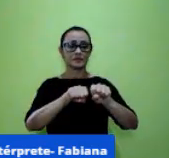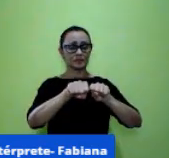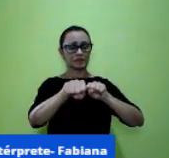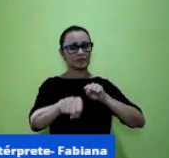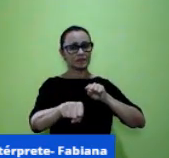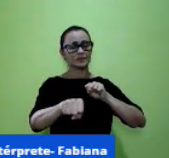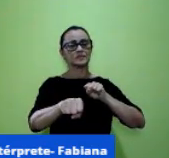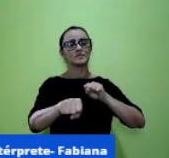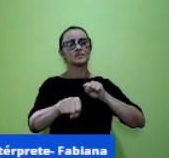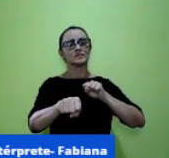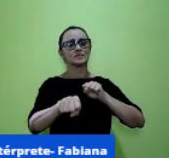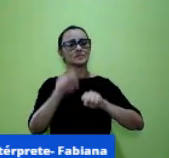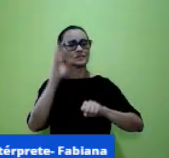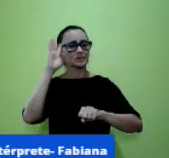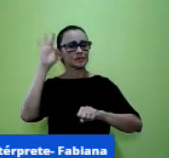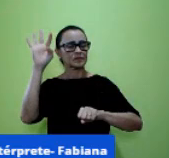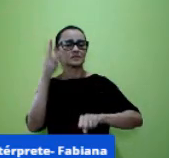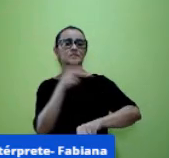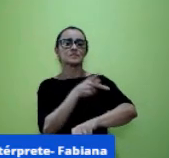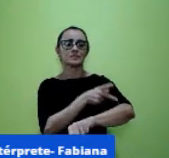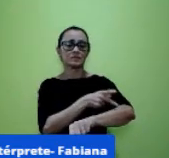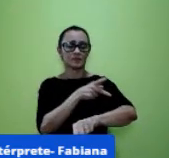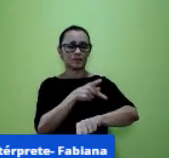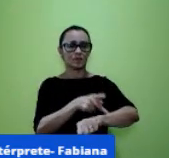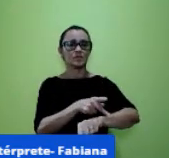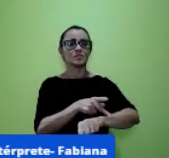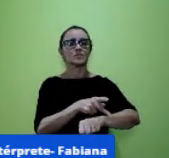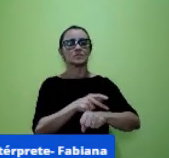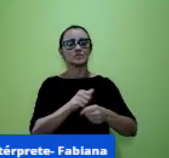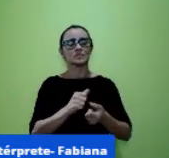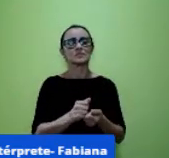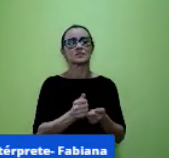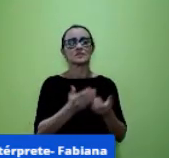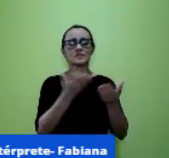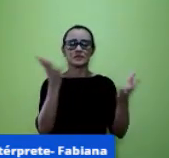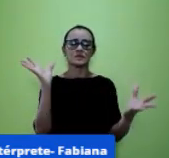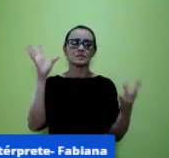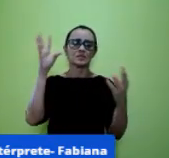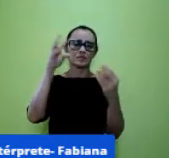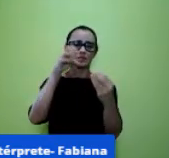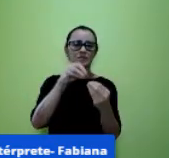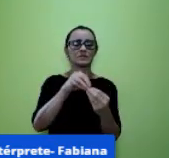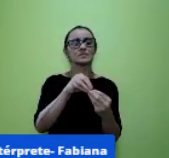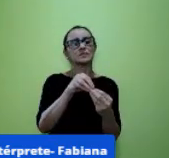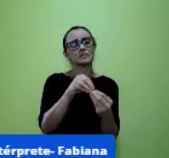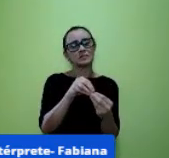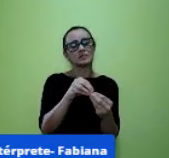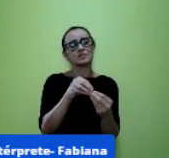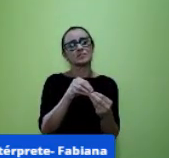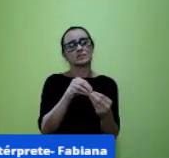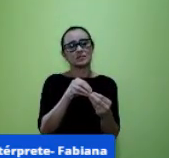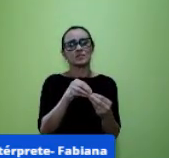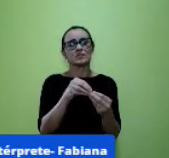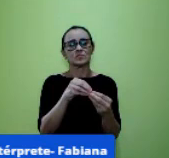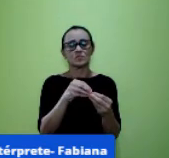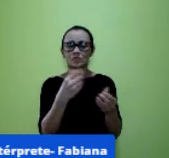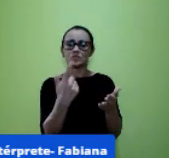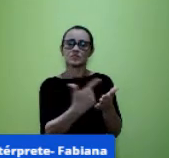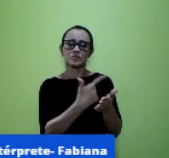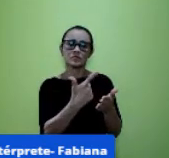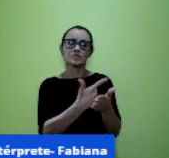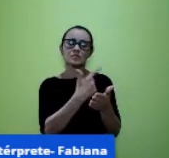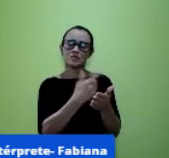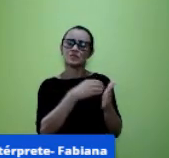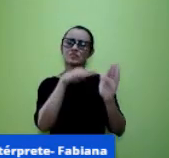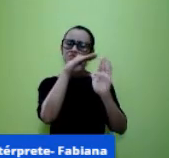pedagógicas online aqui a síntese da referência consultada é claro que nós consultamos muitas outras